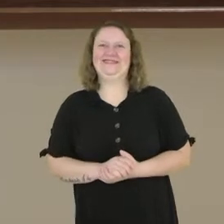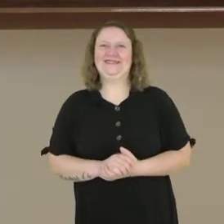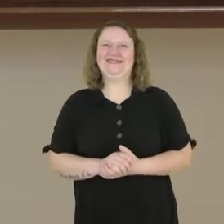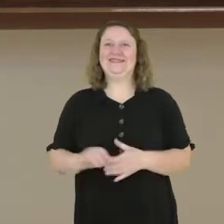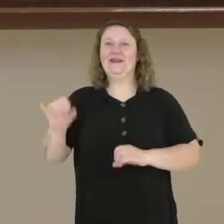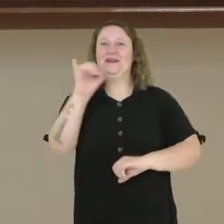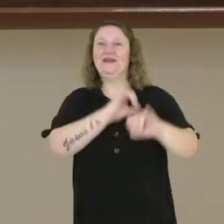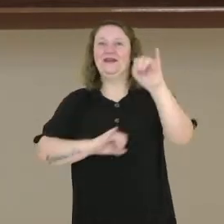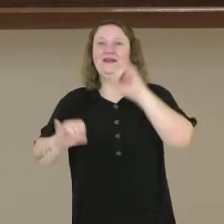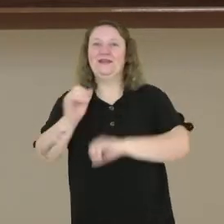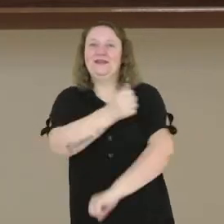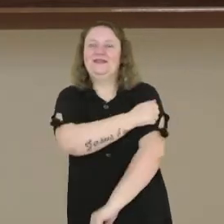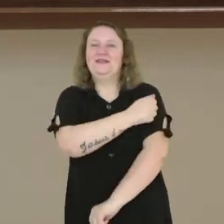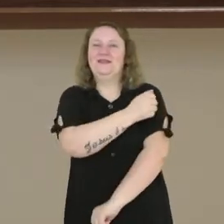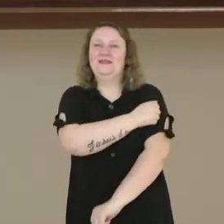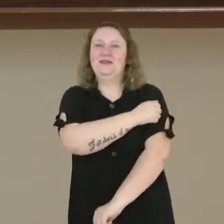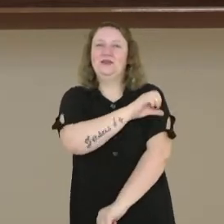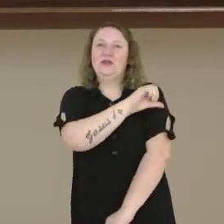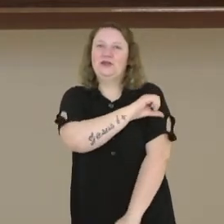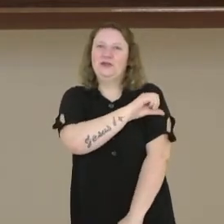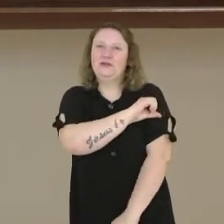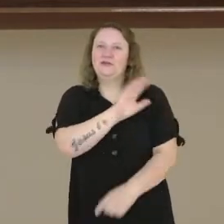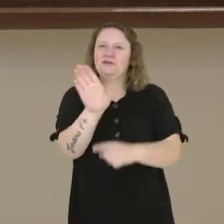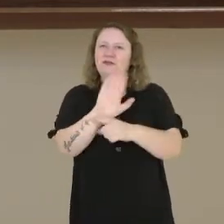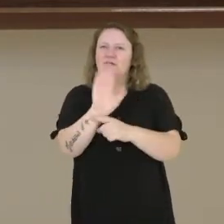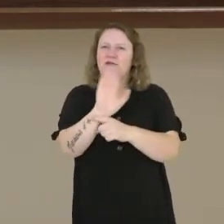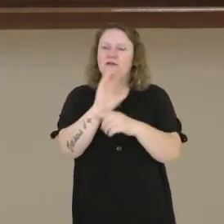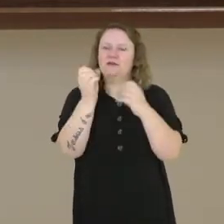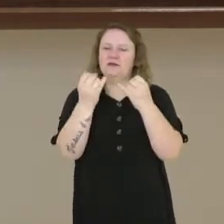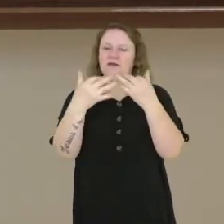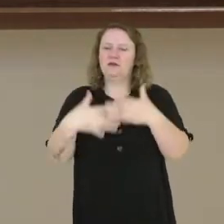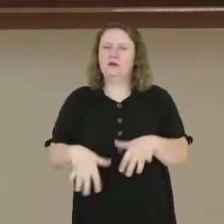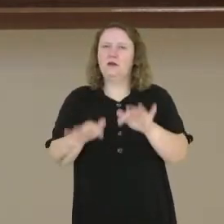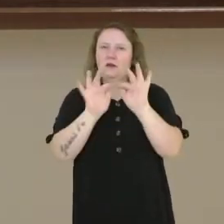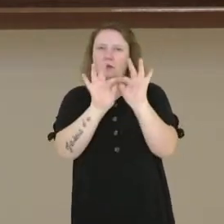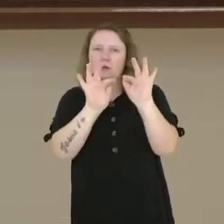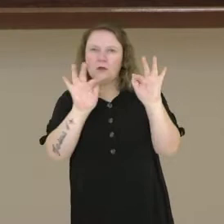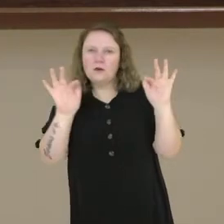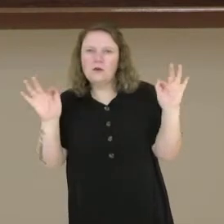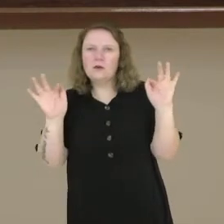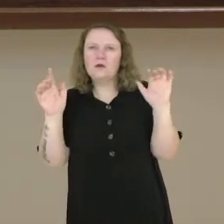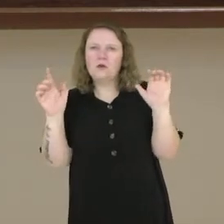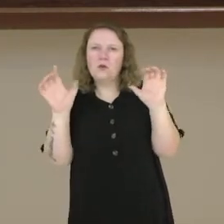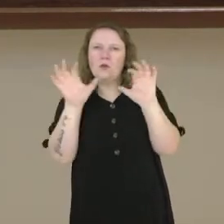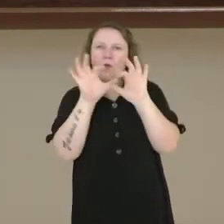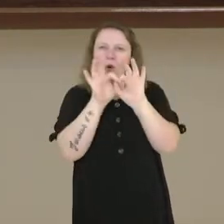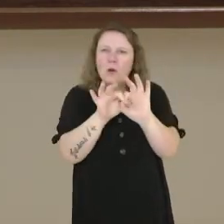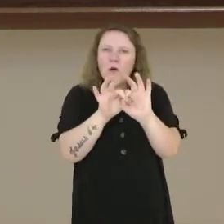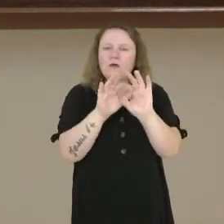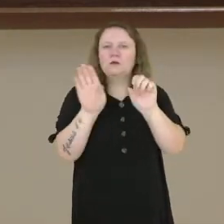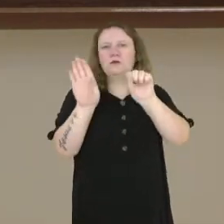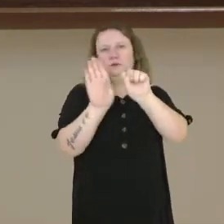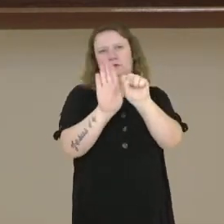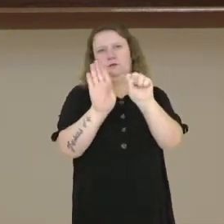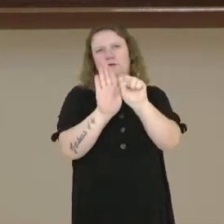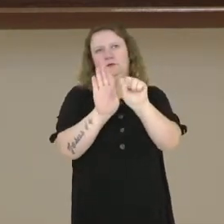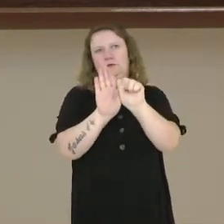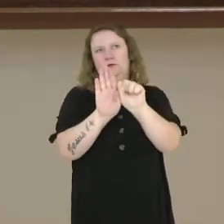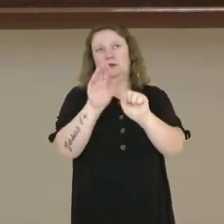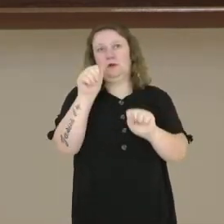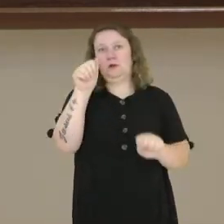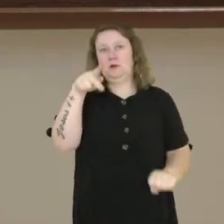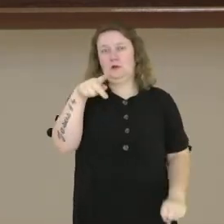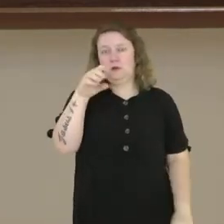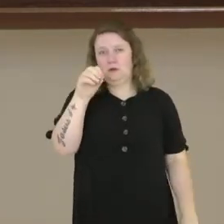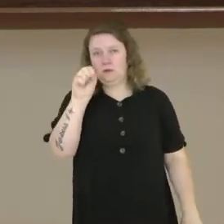Olá, estudantes do nono ano! Nesse vídeo vamos falar sobre as orações subordinadas substantivas. O aposto, o sujeito,